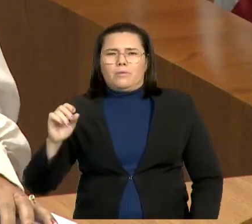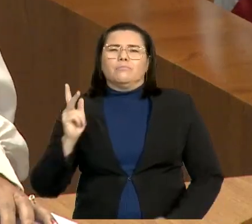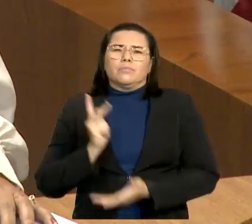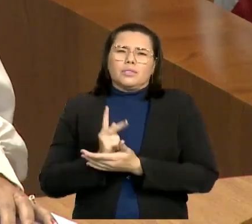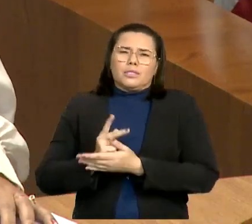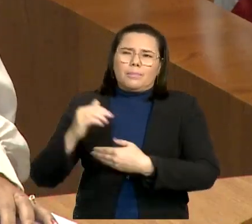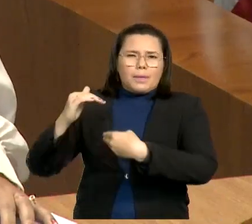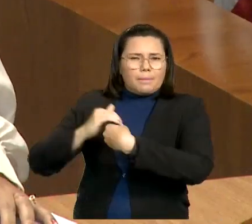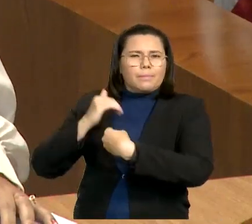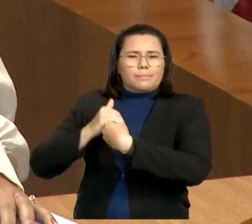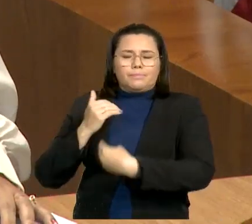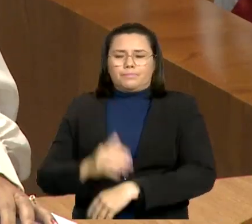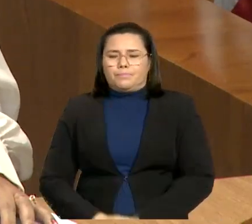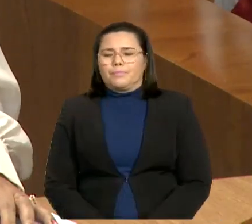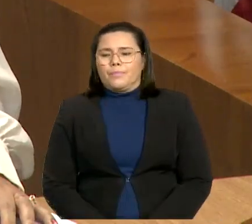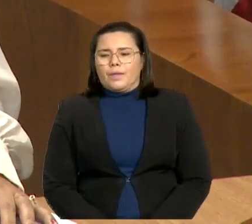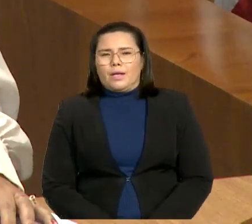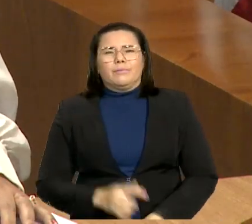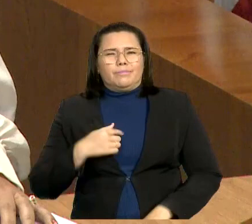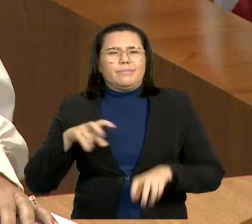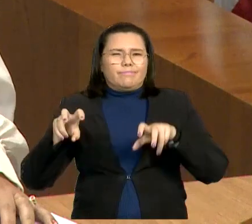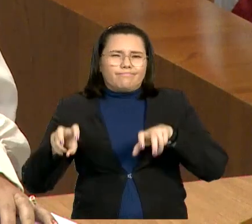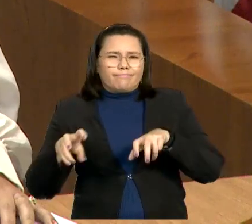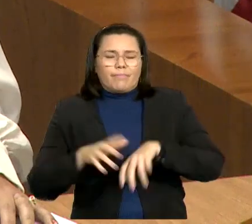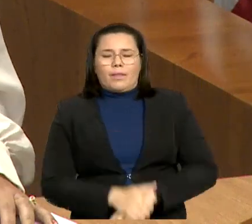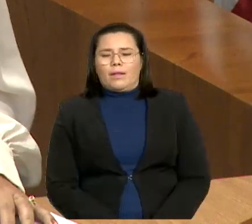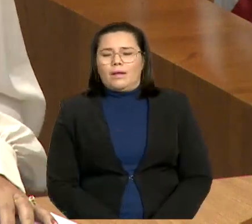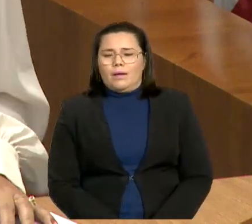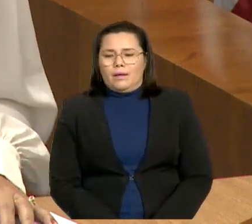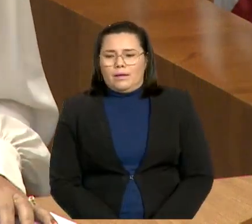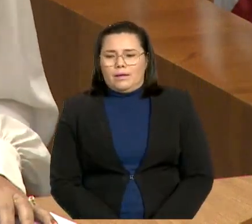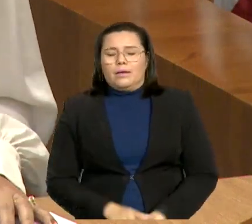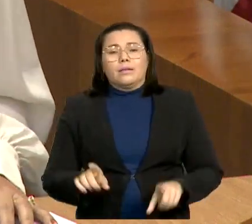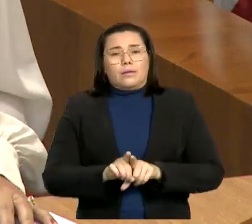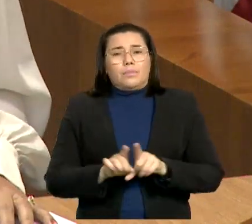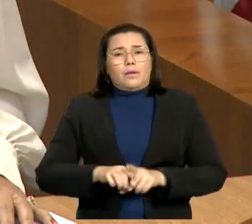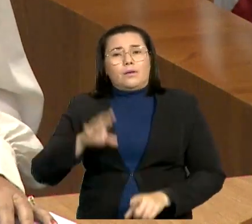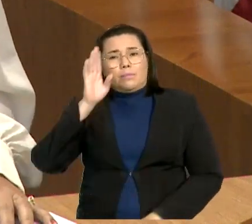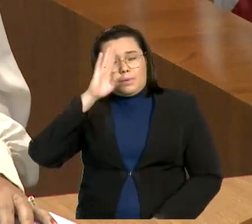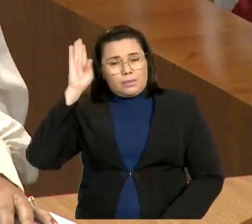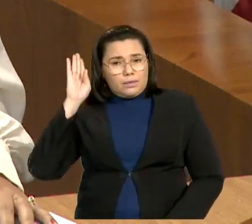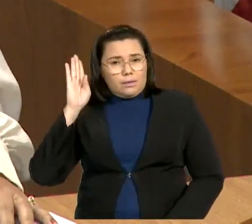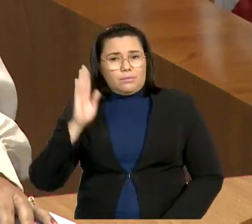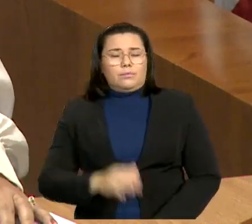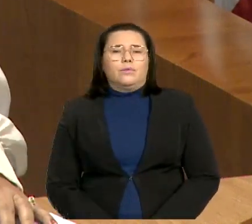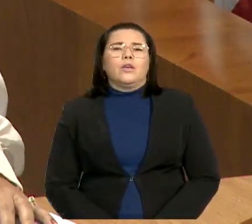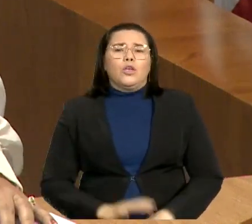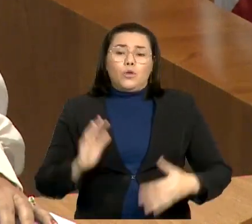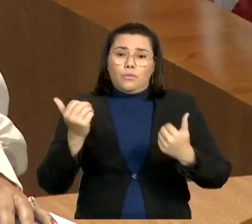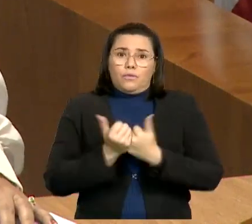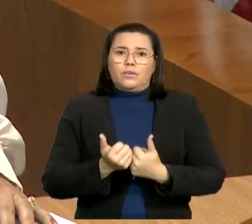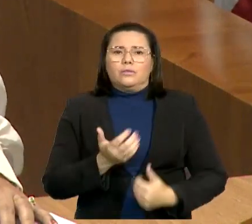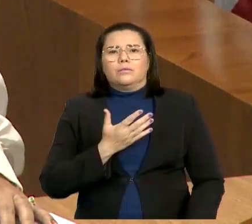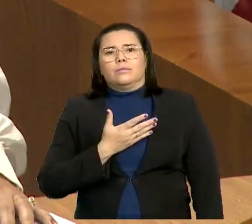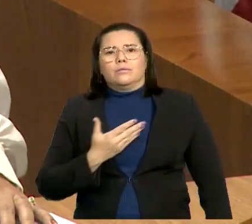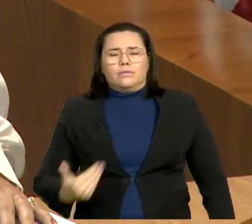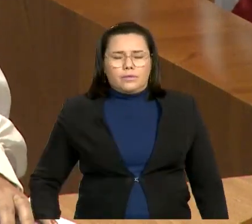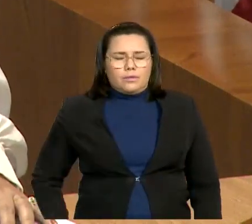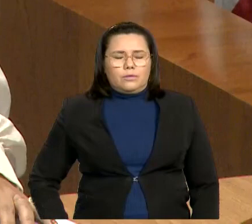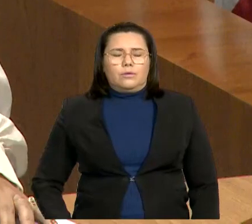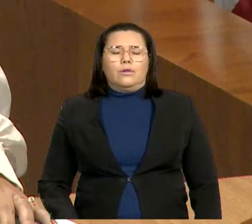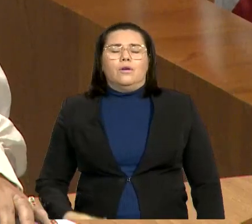agradecimentos ao governador Carlos Brandão e o vice-governador Felipe Camarão, que também se mostraram amigos,